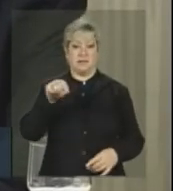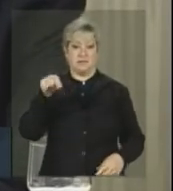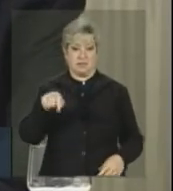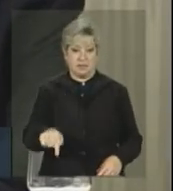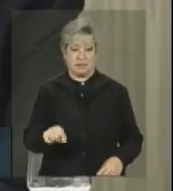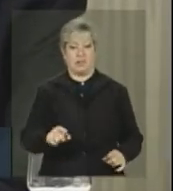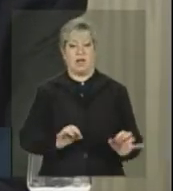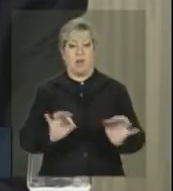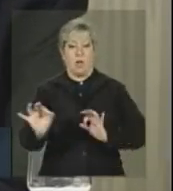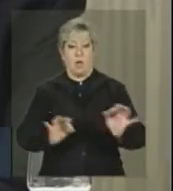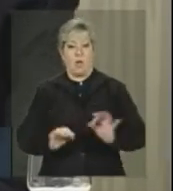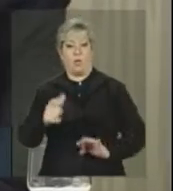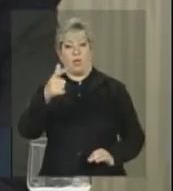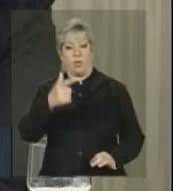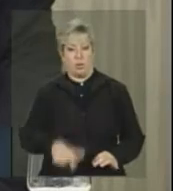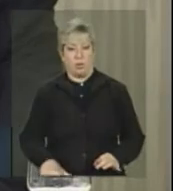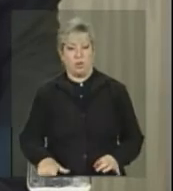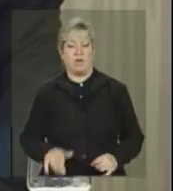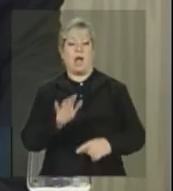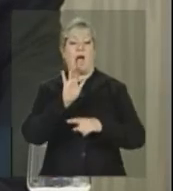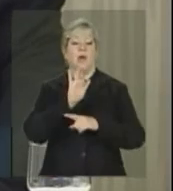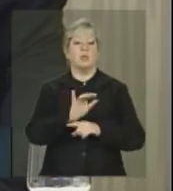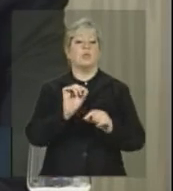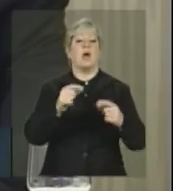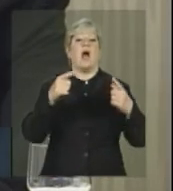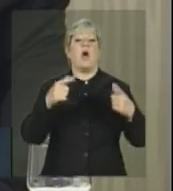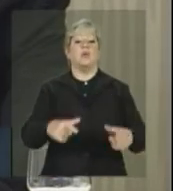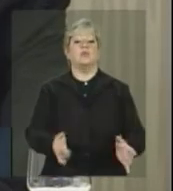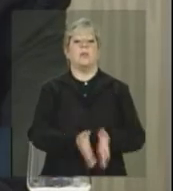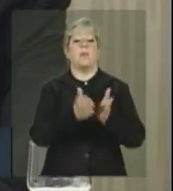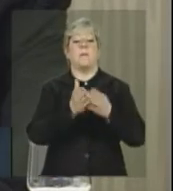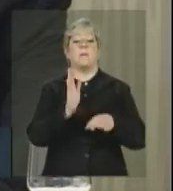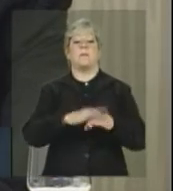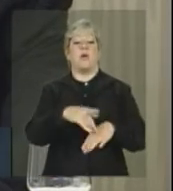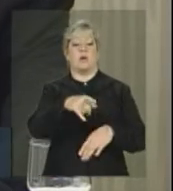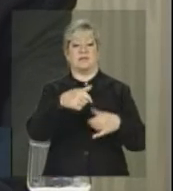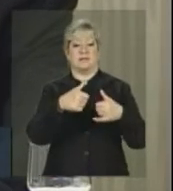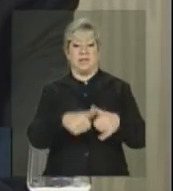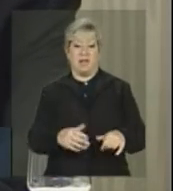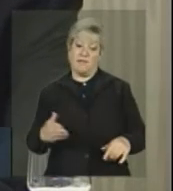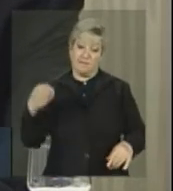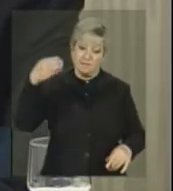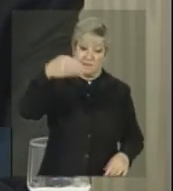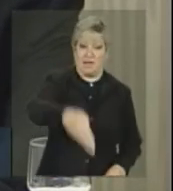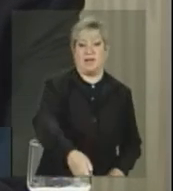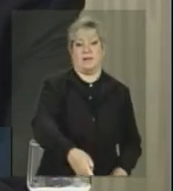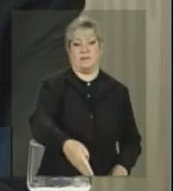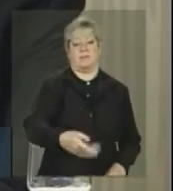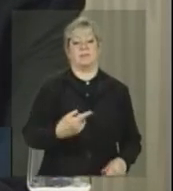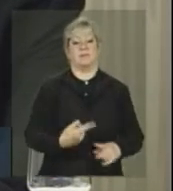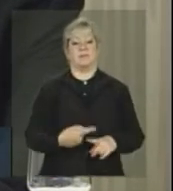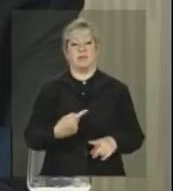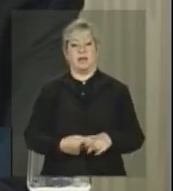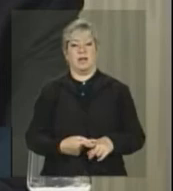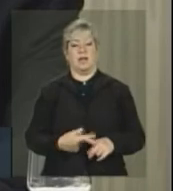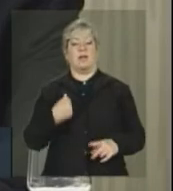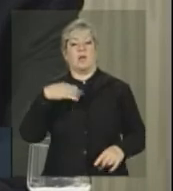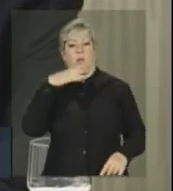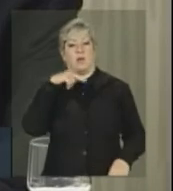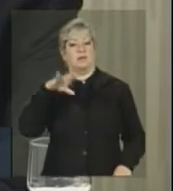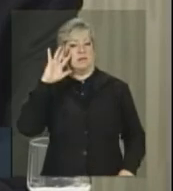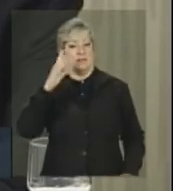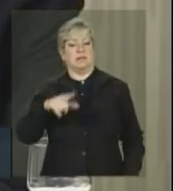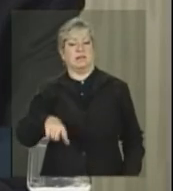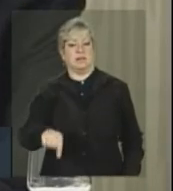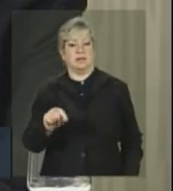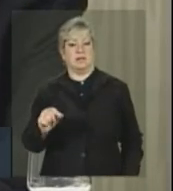ir atrás de onde o mais pobre está, que acho que também são decisivos no